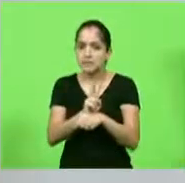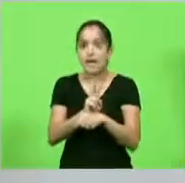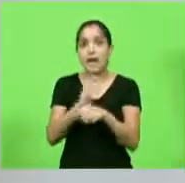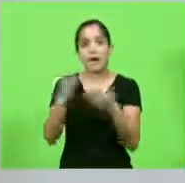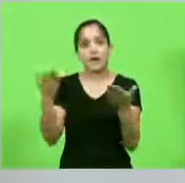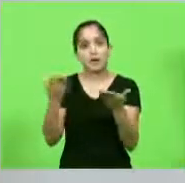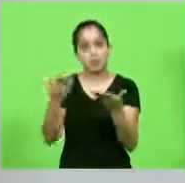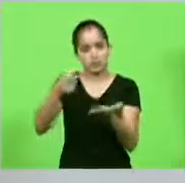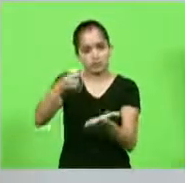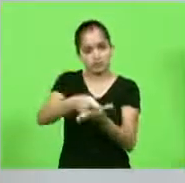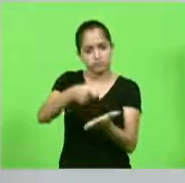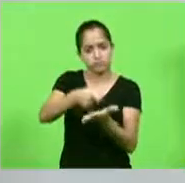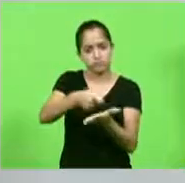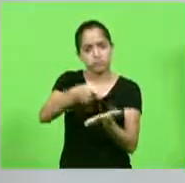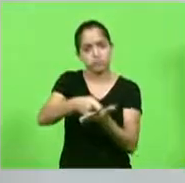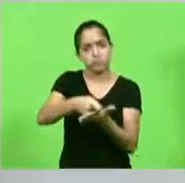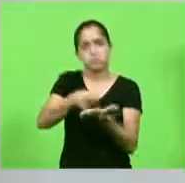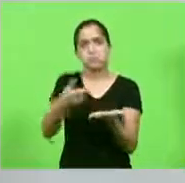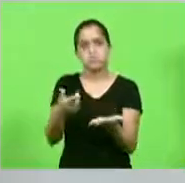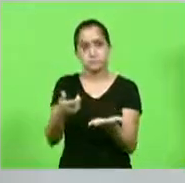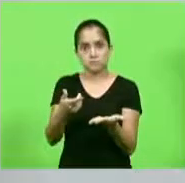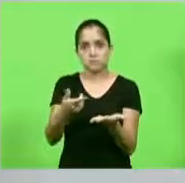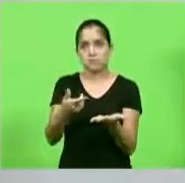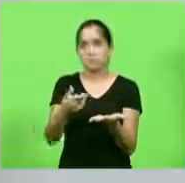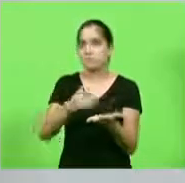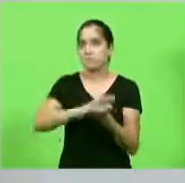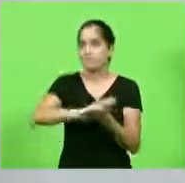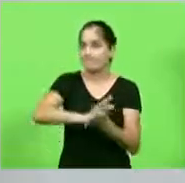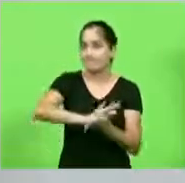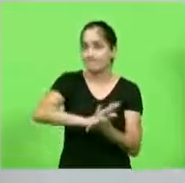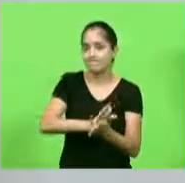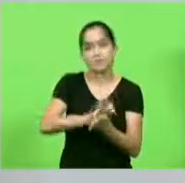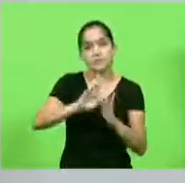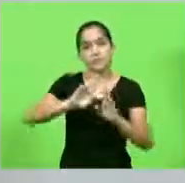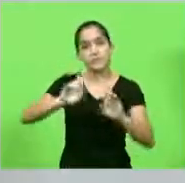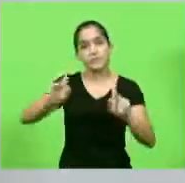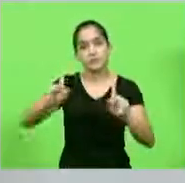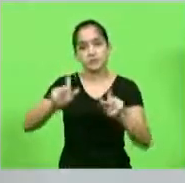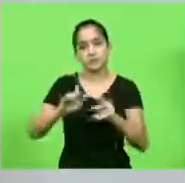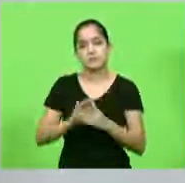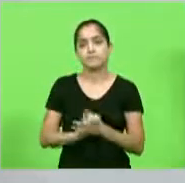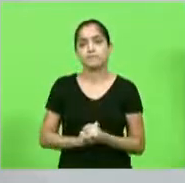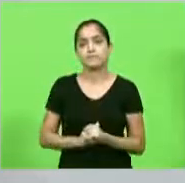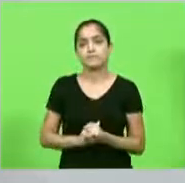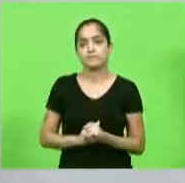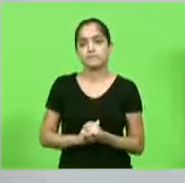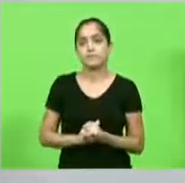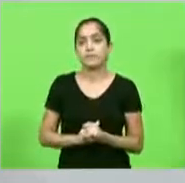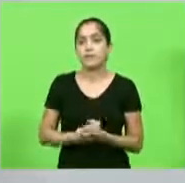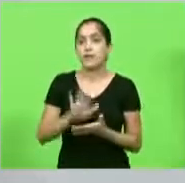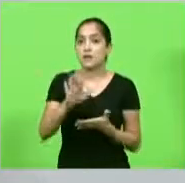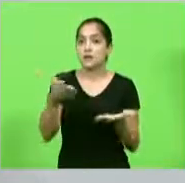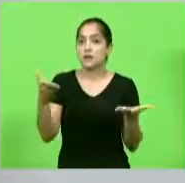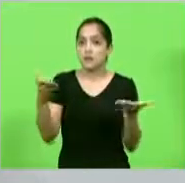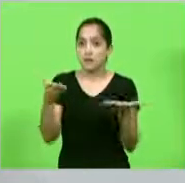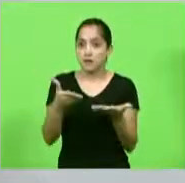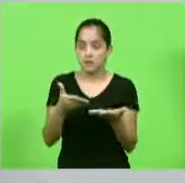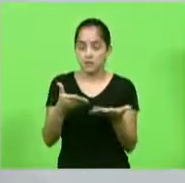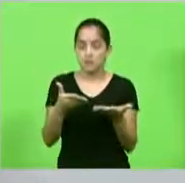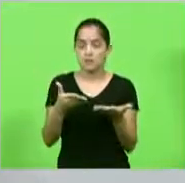ser autoritário, truculento e abusivo é completamente diferente e agora